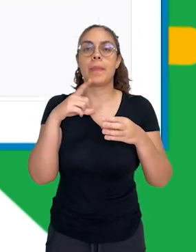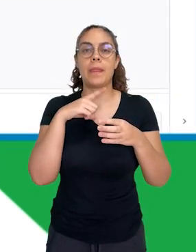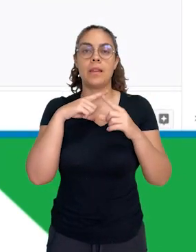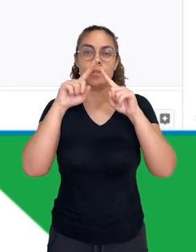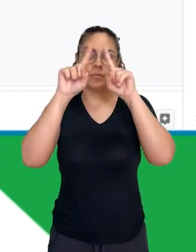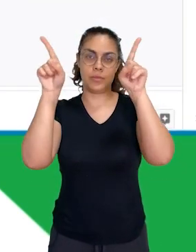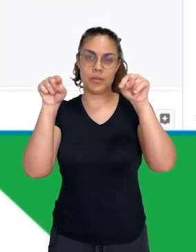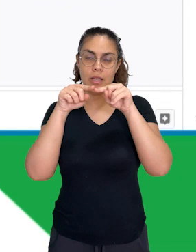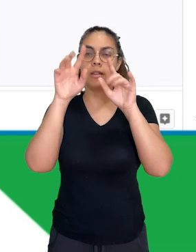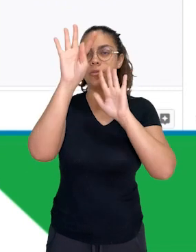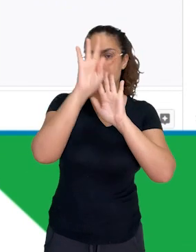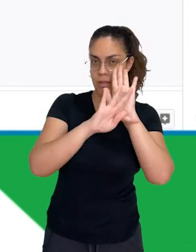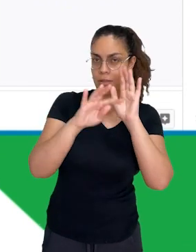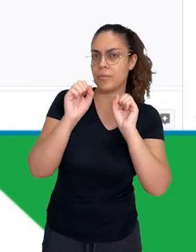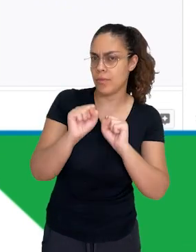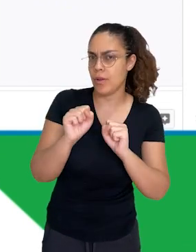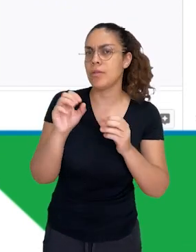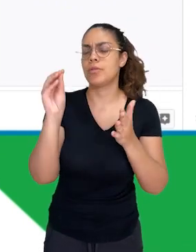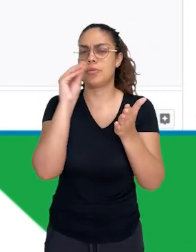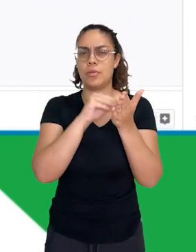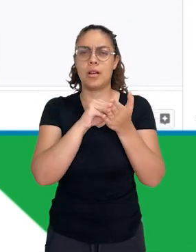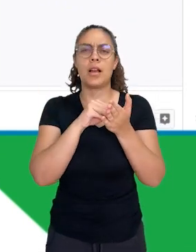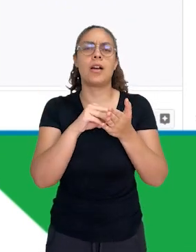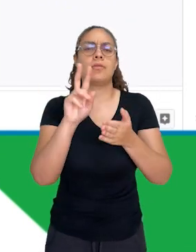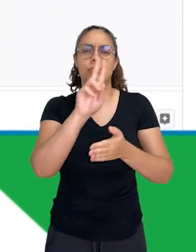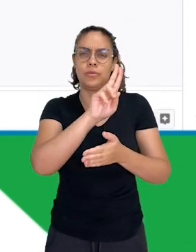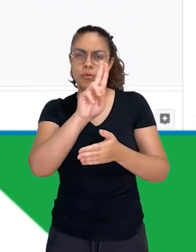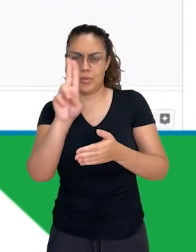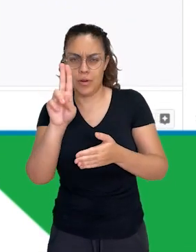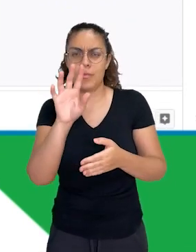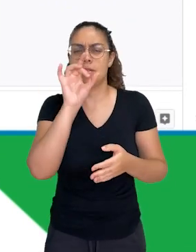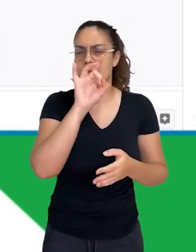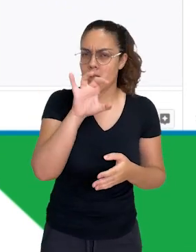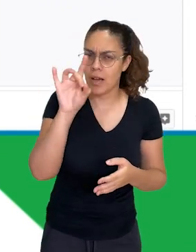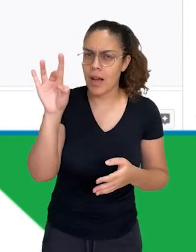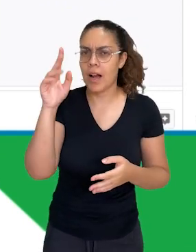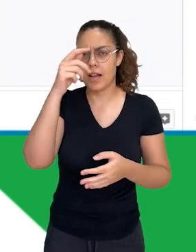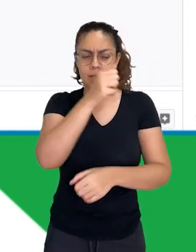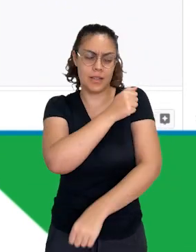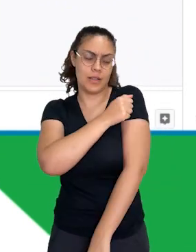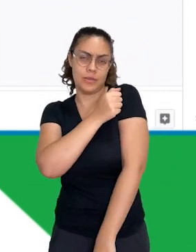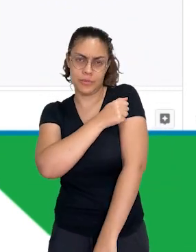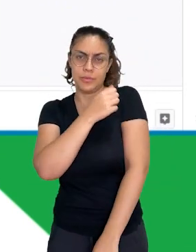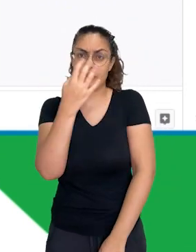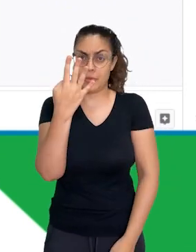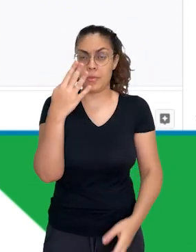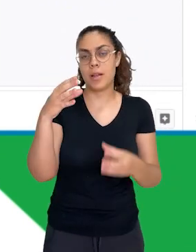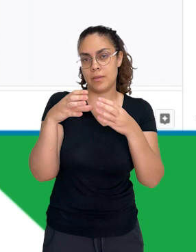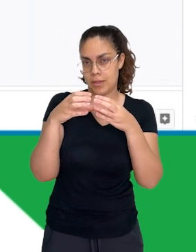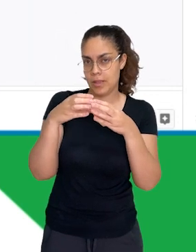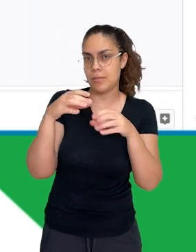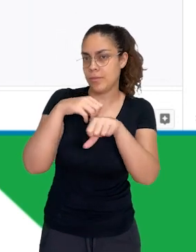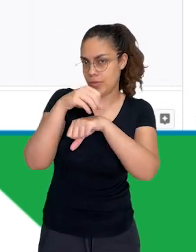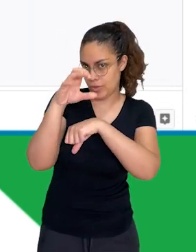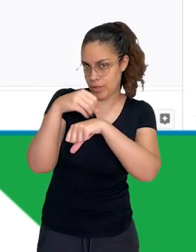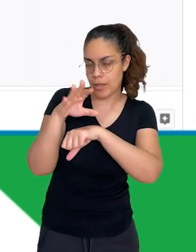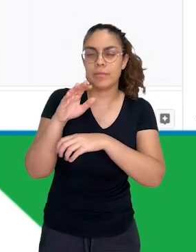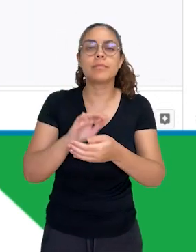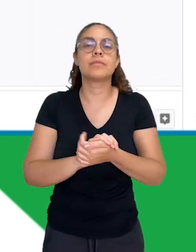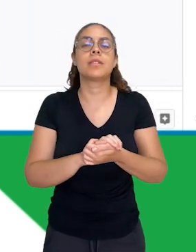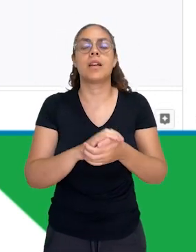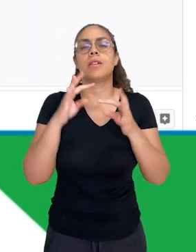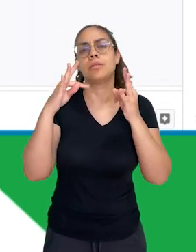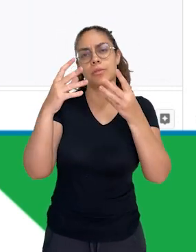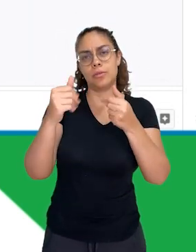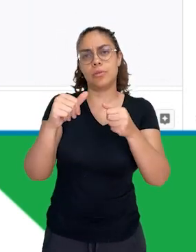caixas de texto onde você pode colocar o nome de cada um dos componentes de cada equipe. Sugerimos aqui quatro equipes. Todas as peças,